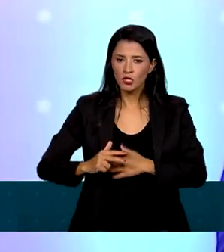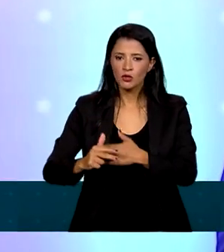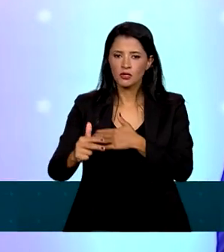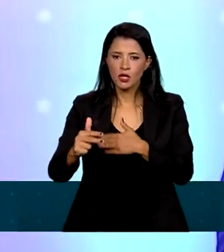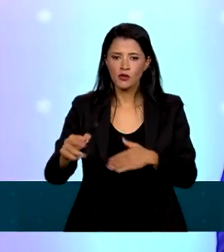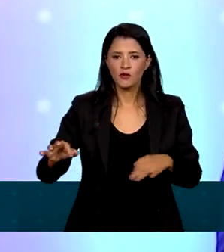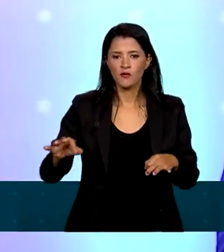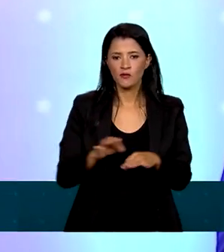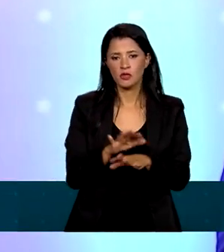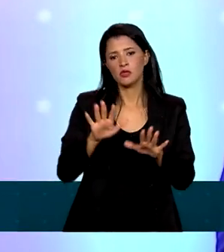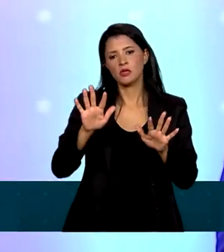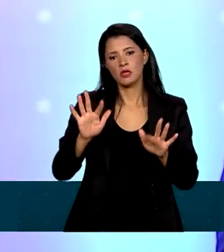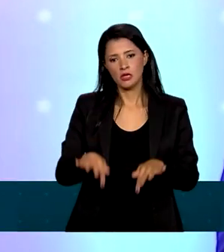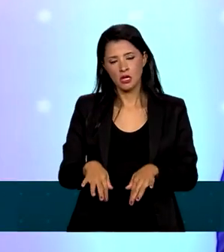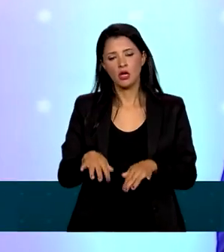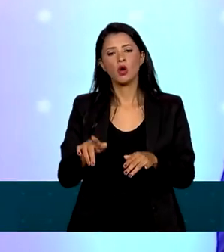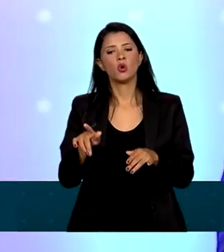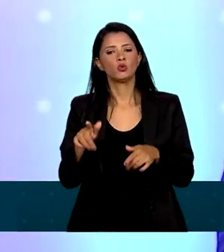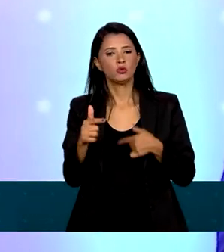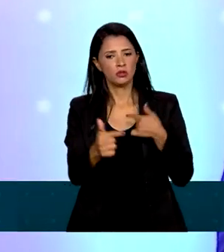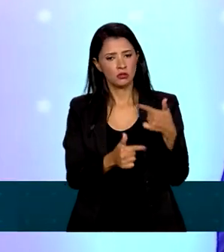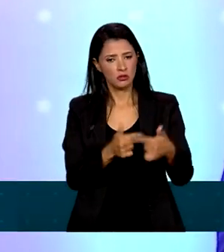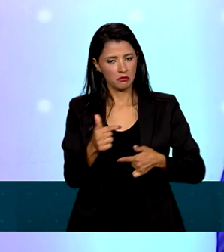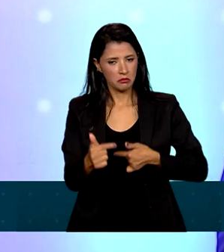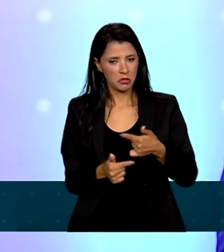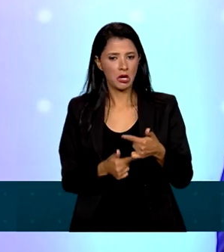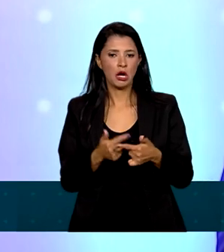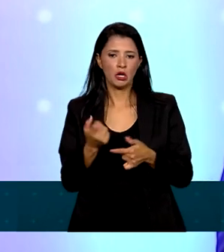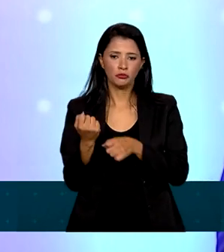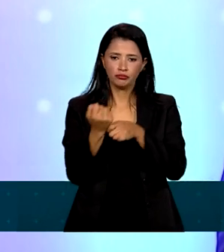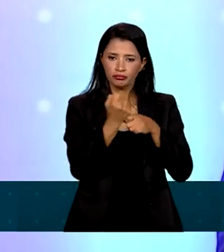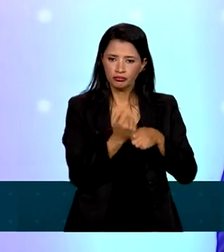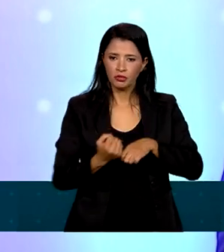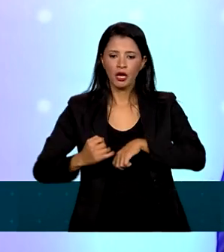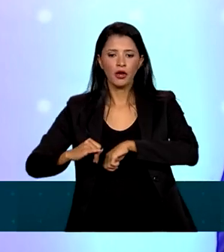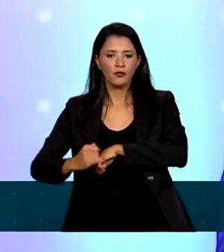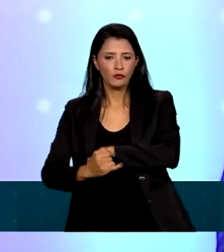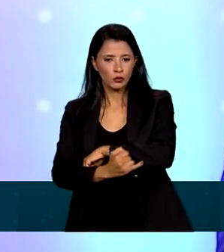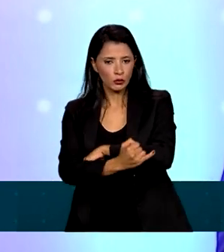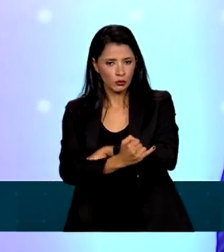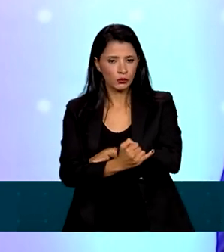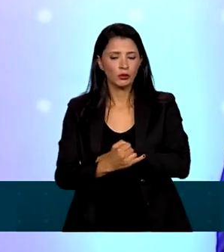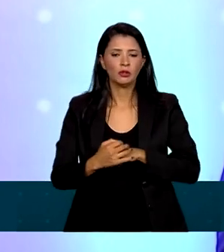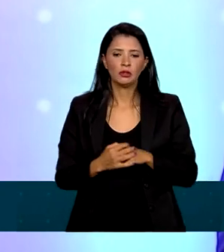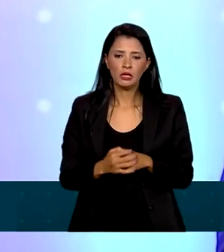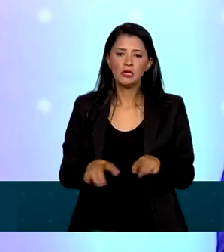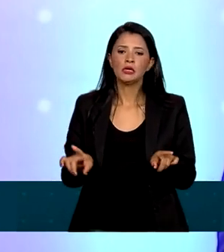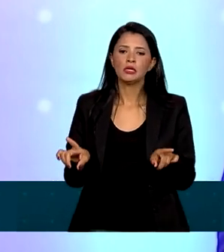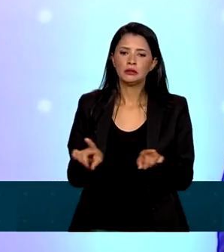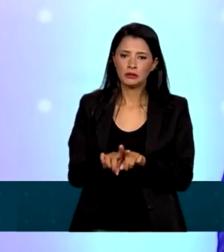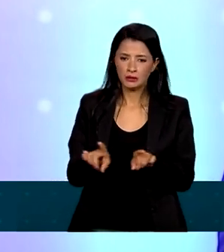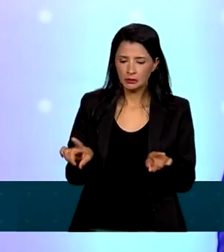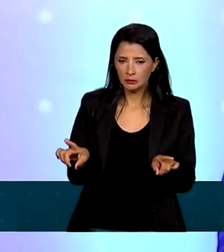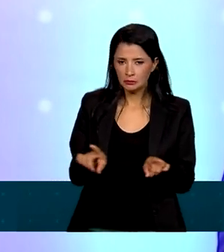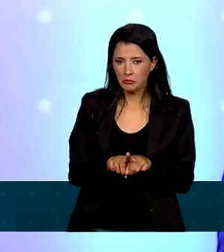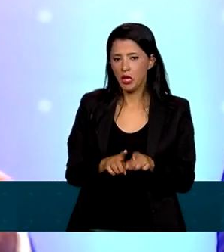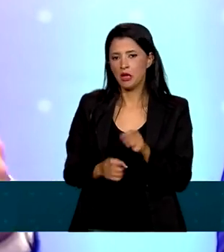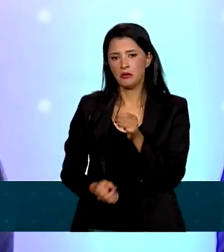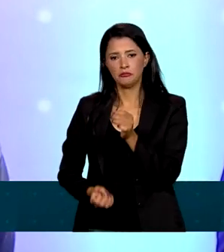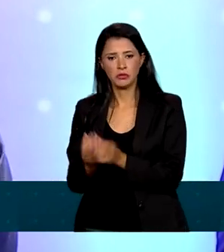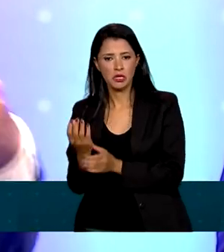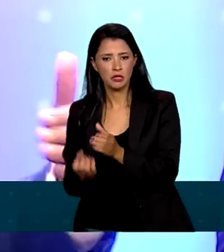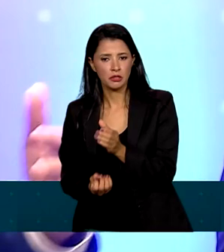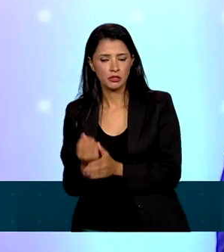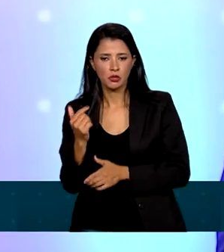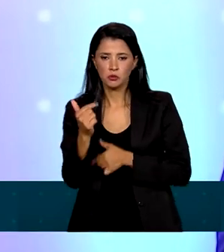conclusão das ações de infraestrutura, e ainda na geração de emprego, de